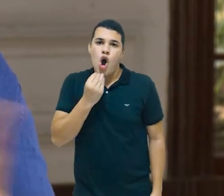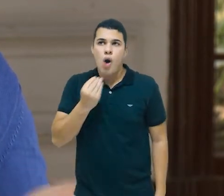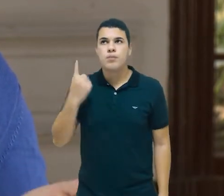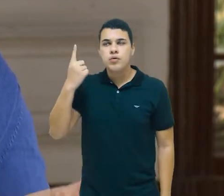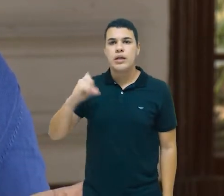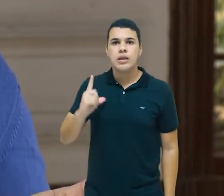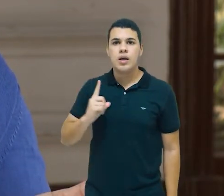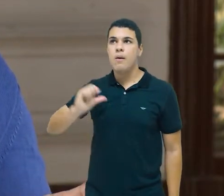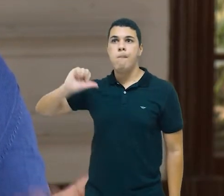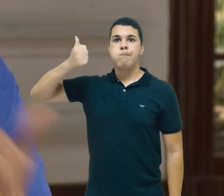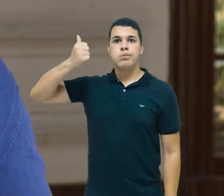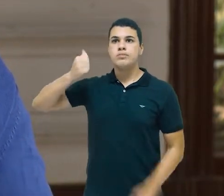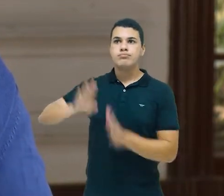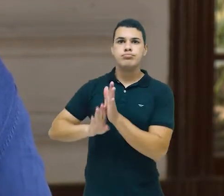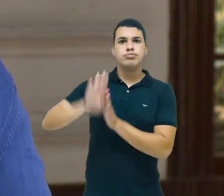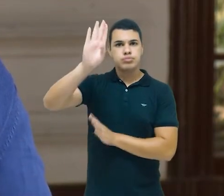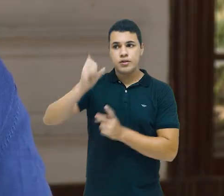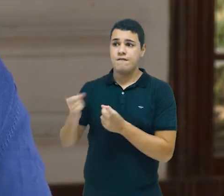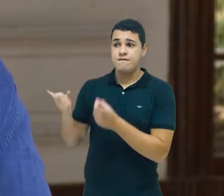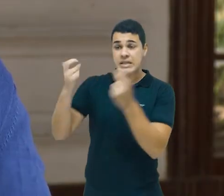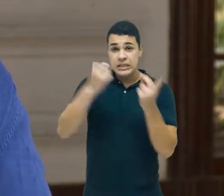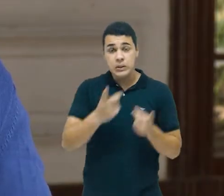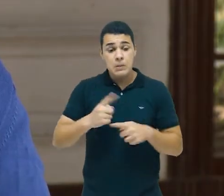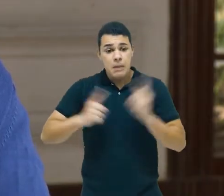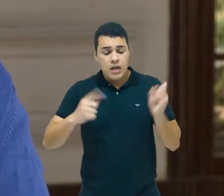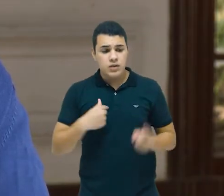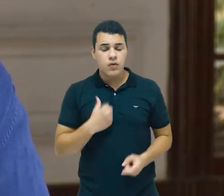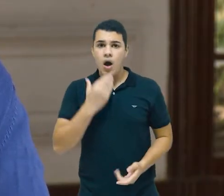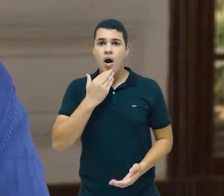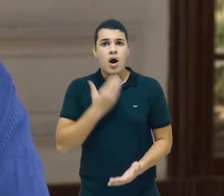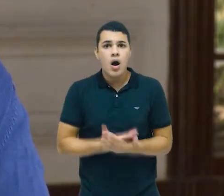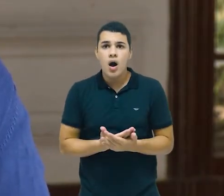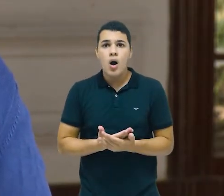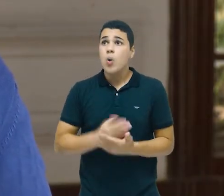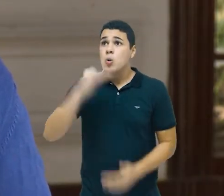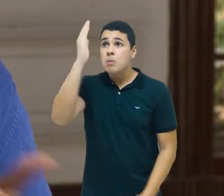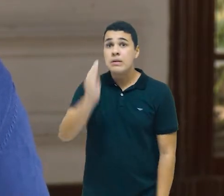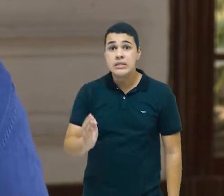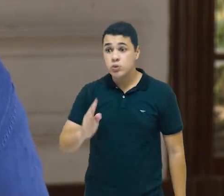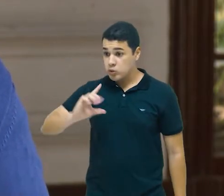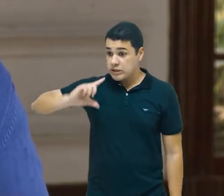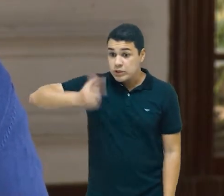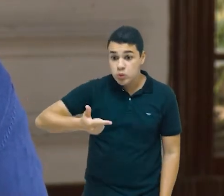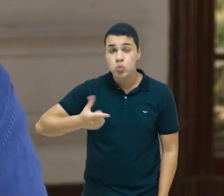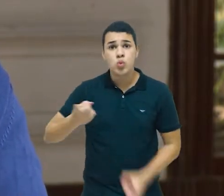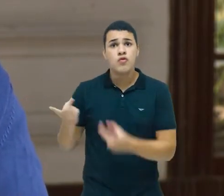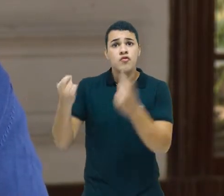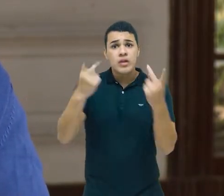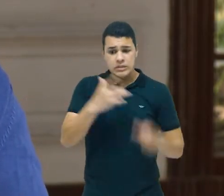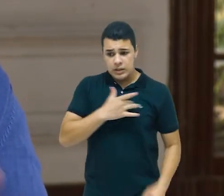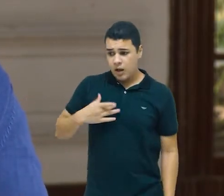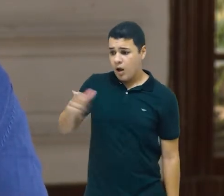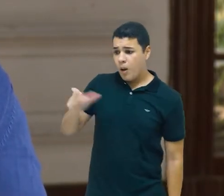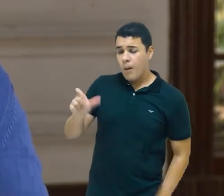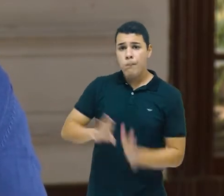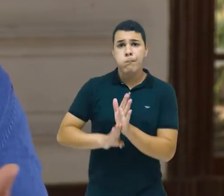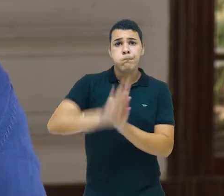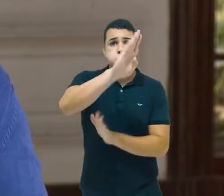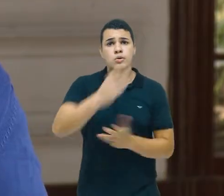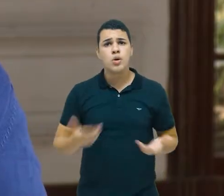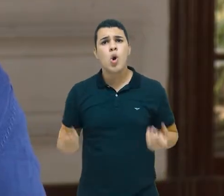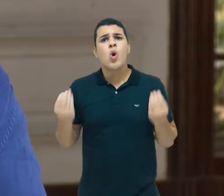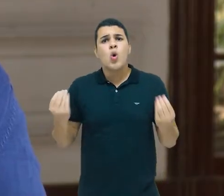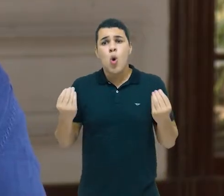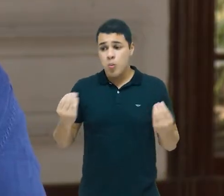maior mercado de plano de saúde, mas, surpreendentemente, o Brasil é o segundo. E como pode ser o Brasil o segundo maior